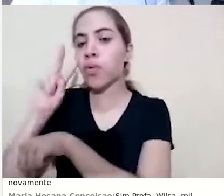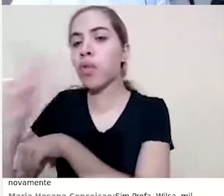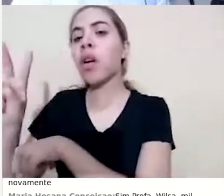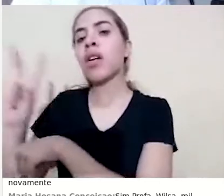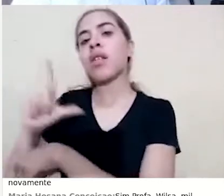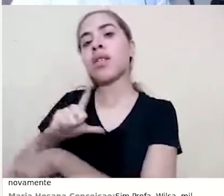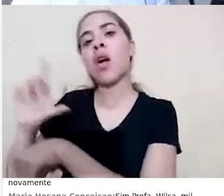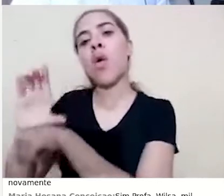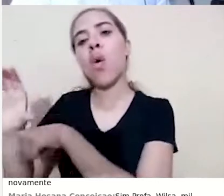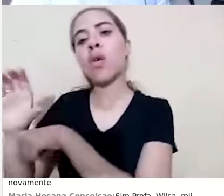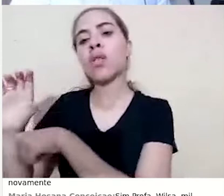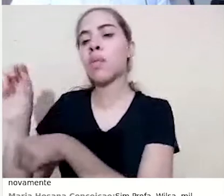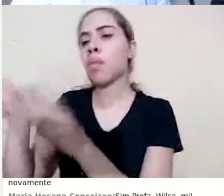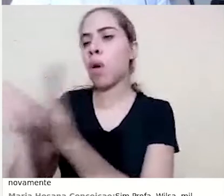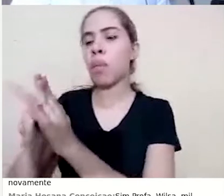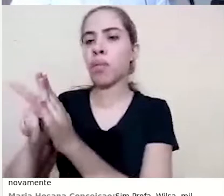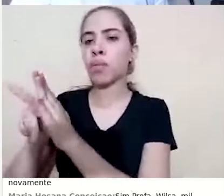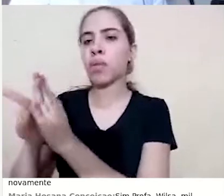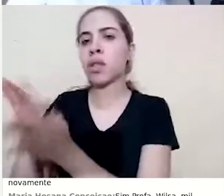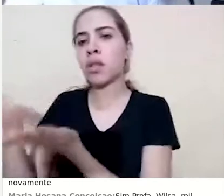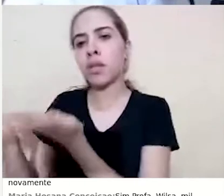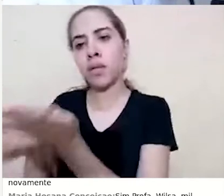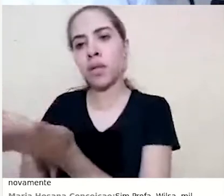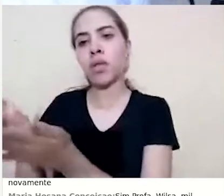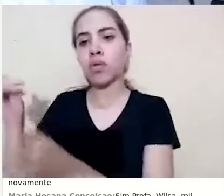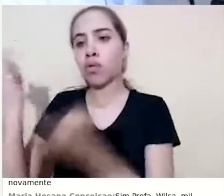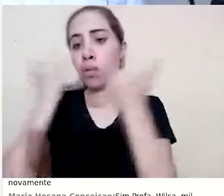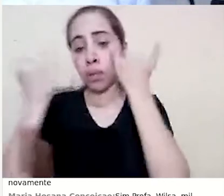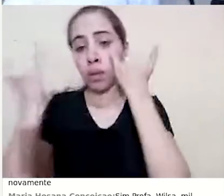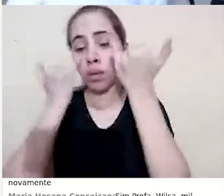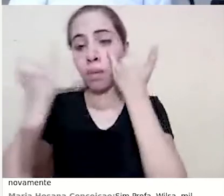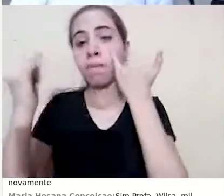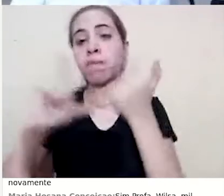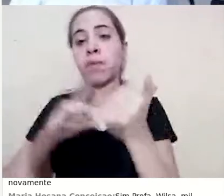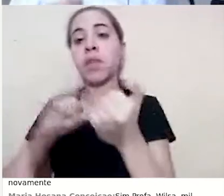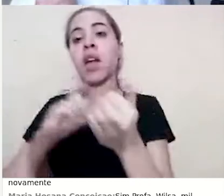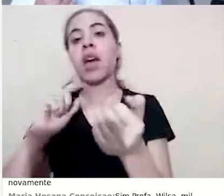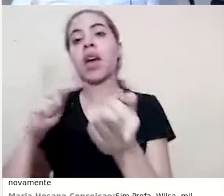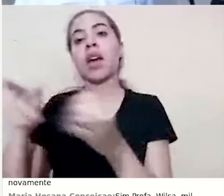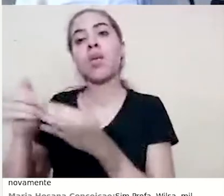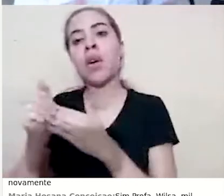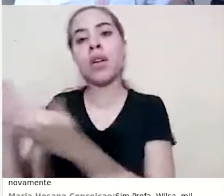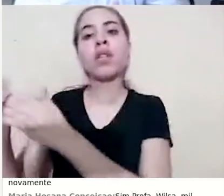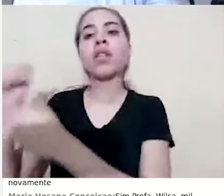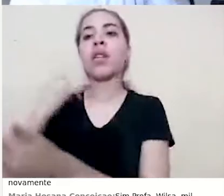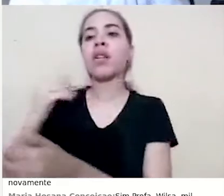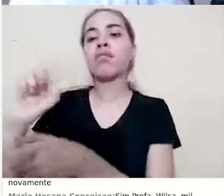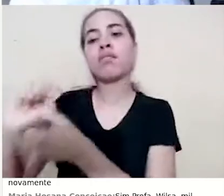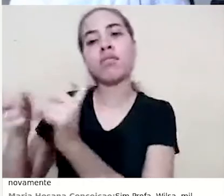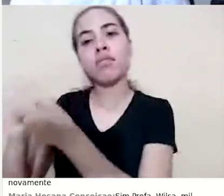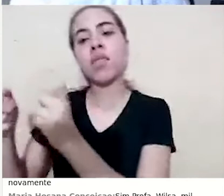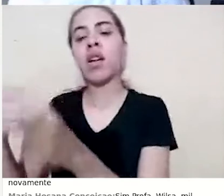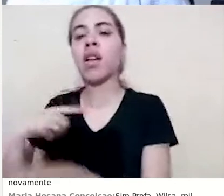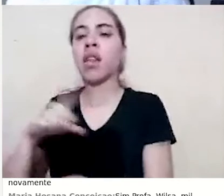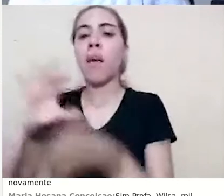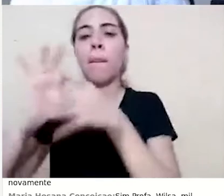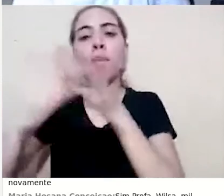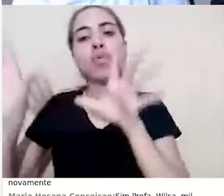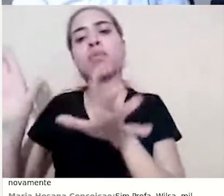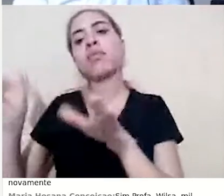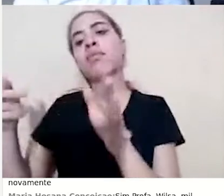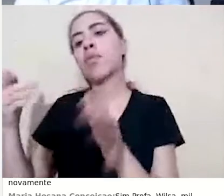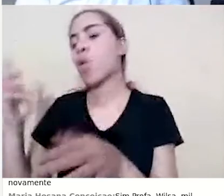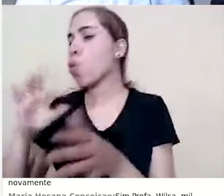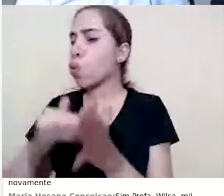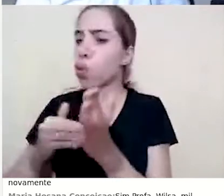no curso de serviço de formação. E logo abaixo tem a guia de administração. A guia de administração é vai permitir que você tenha acesso a todos esses